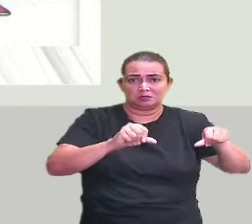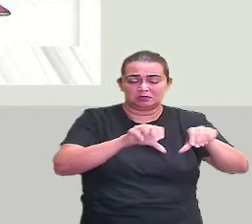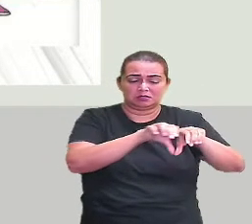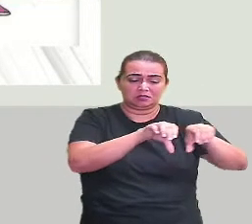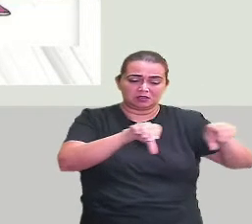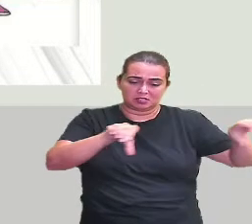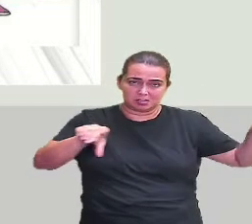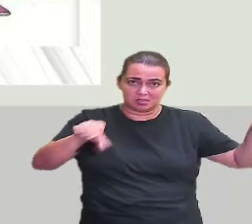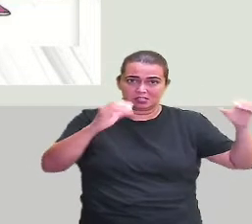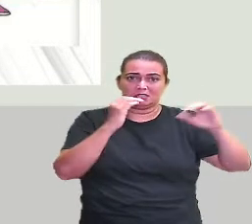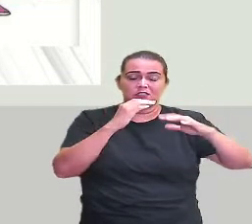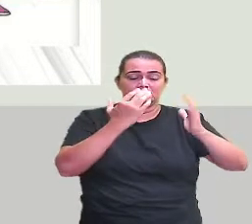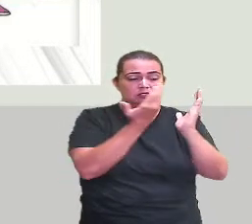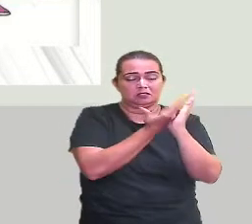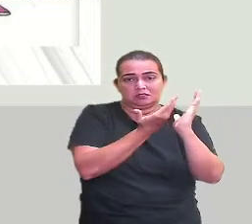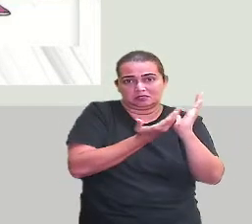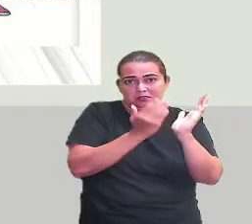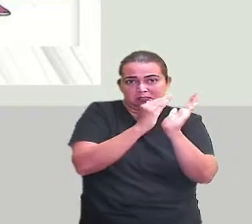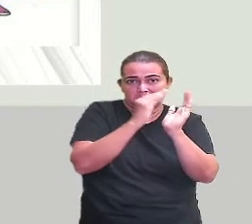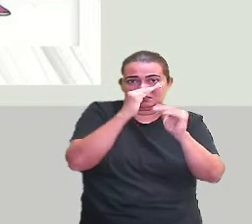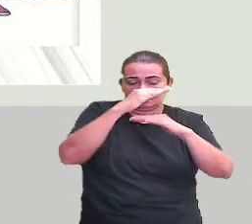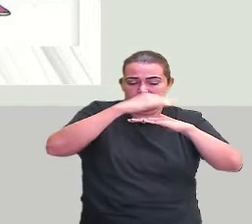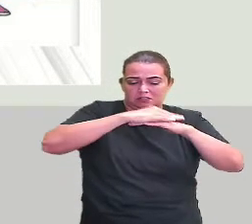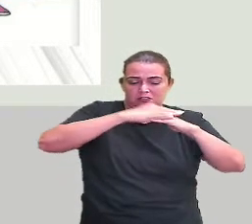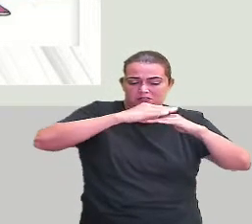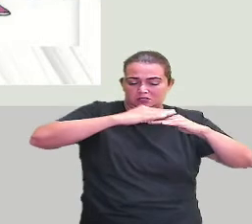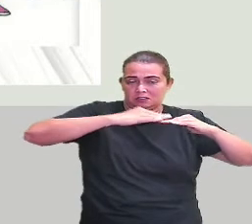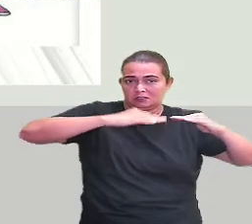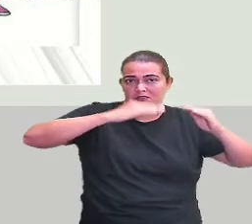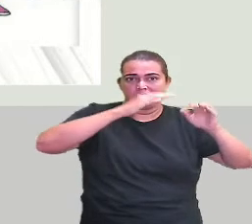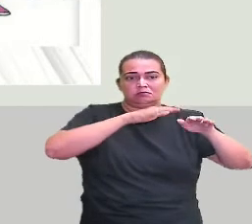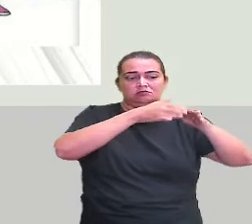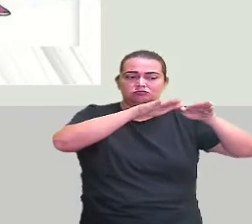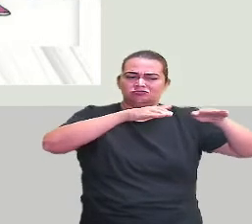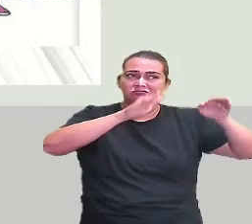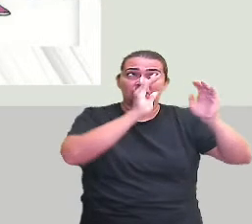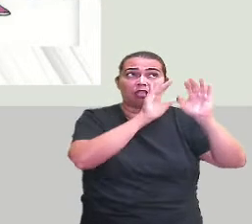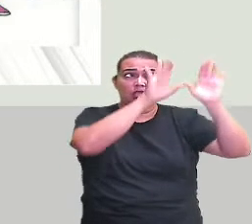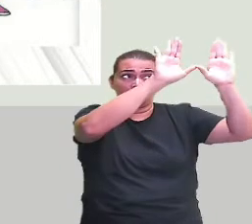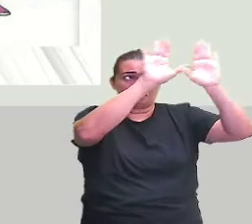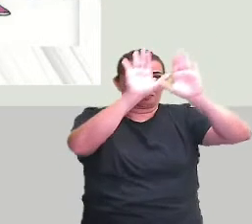Marcelo, com uma lista de materiais para poder comprar no armazém.